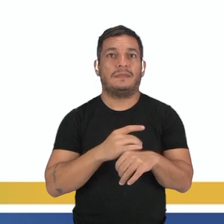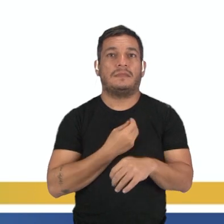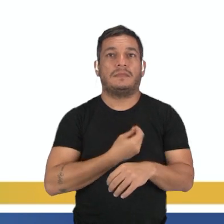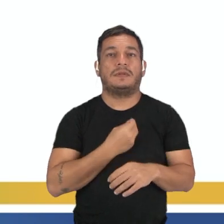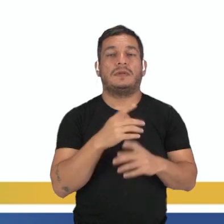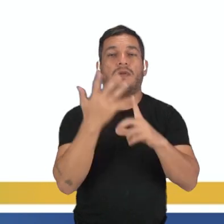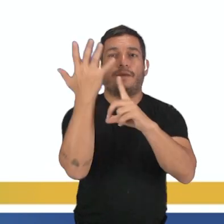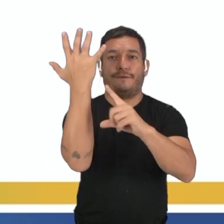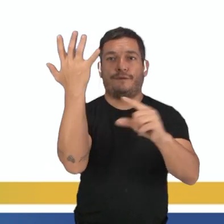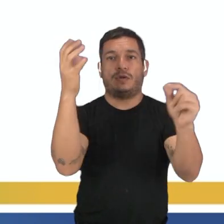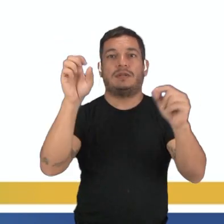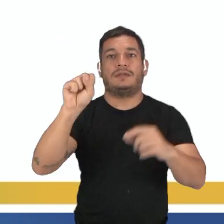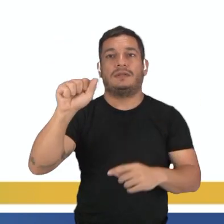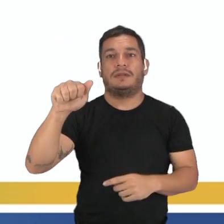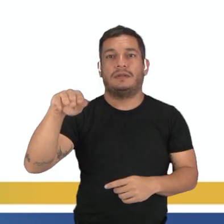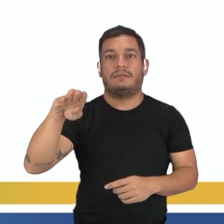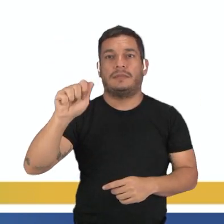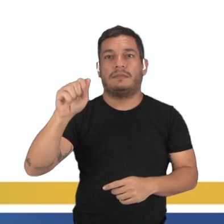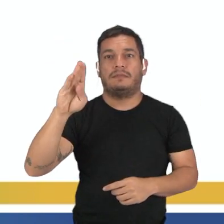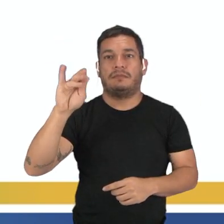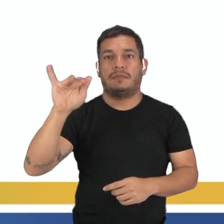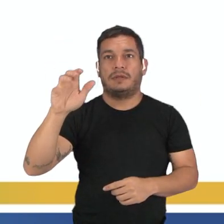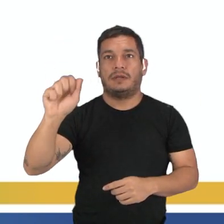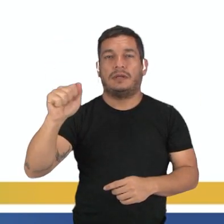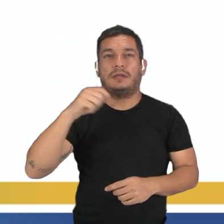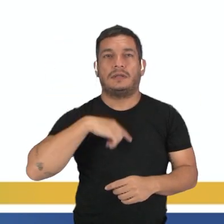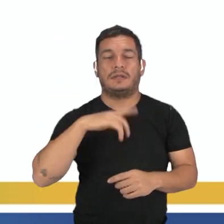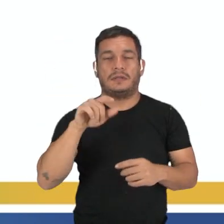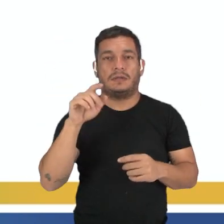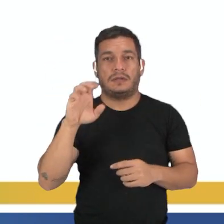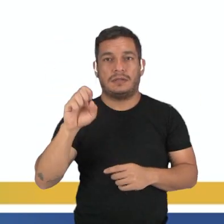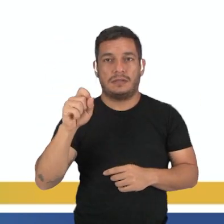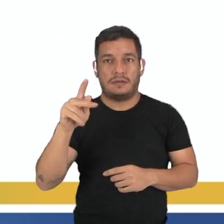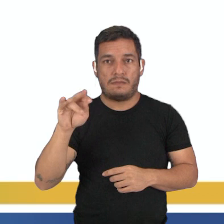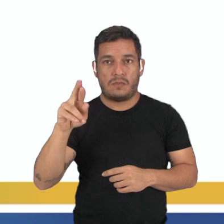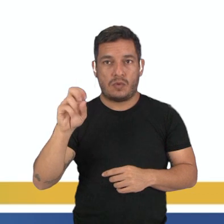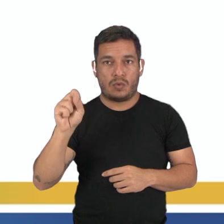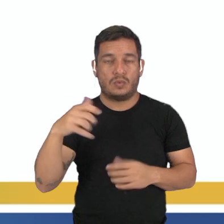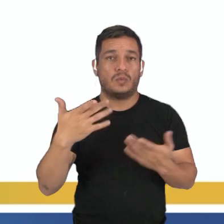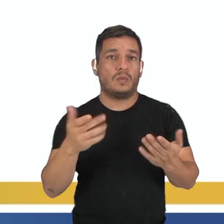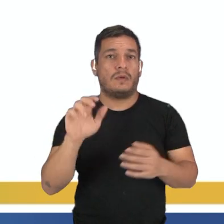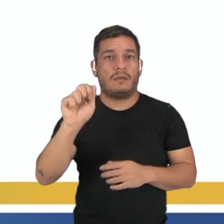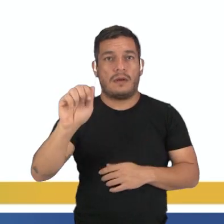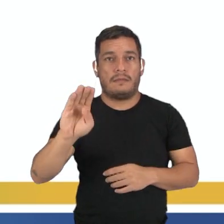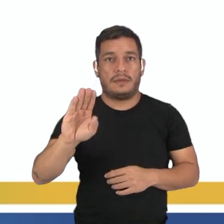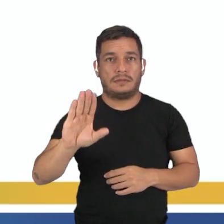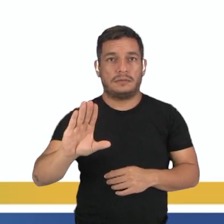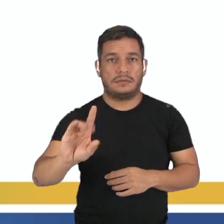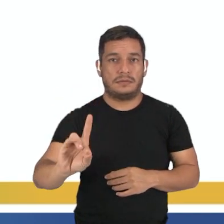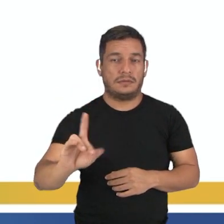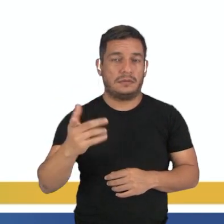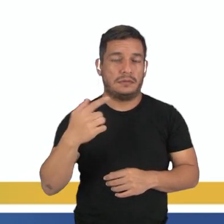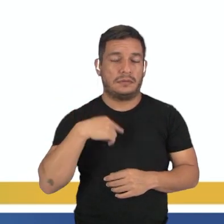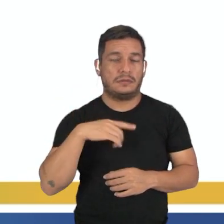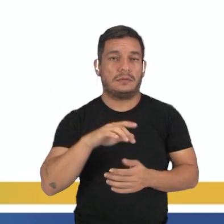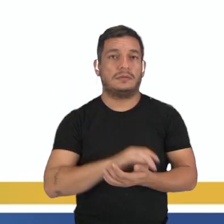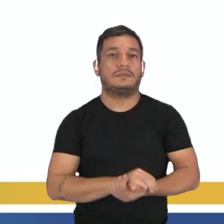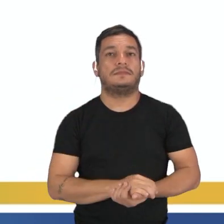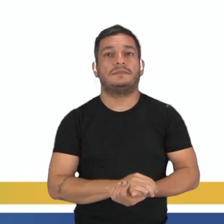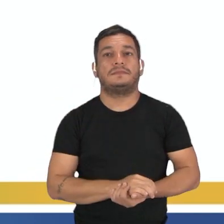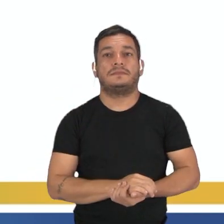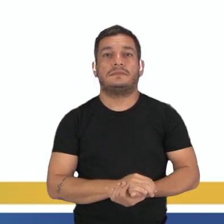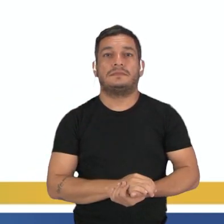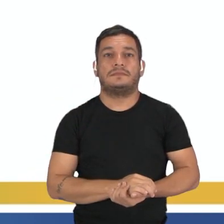presentes em folhas de samambaias, na qual ocorre a produção de esporos. E aí, qual dessas estruturas que se caracteriza por isso?